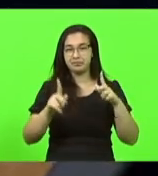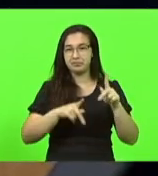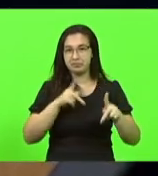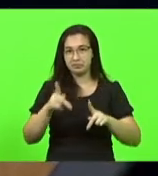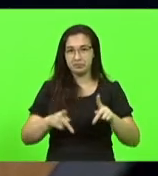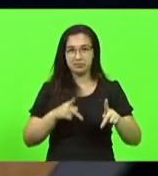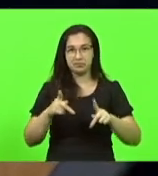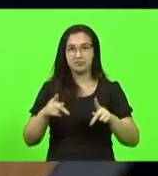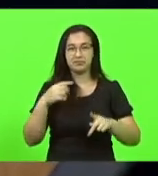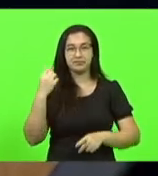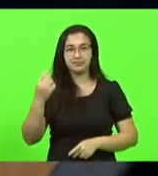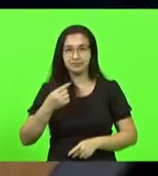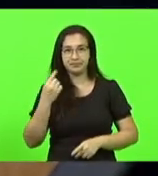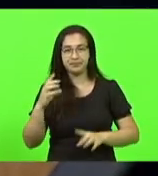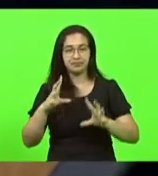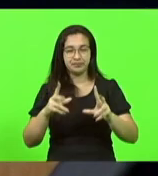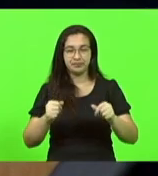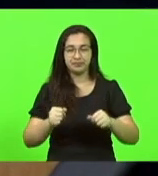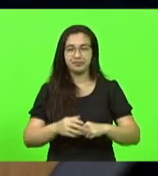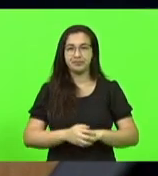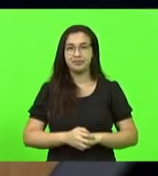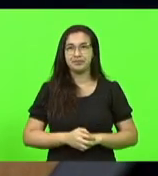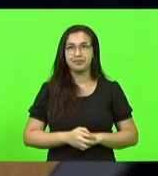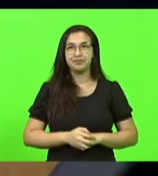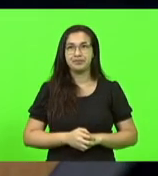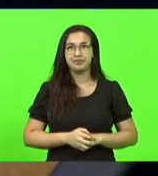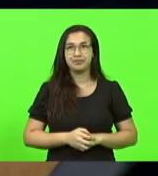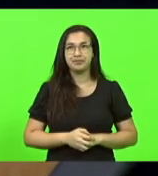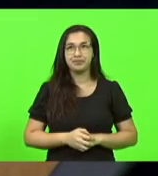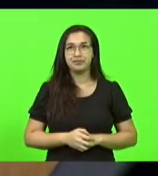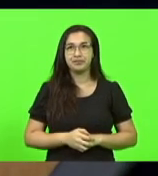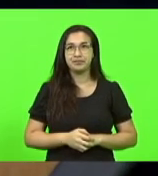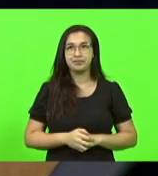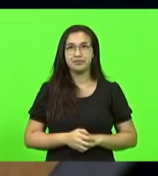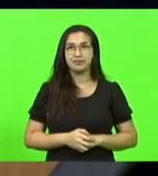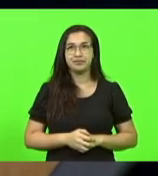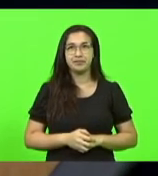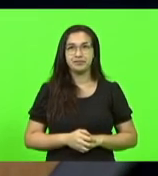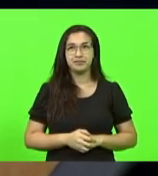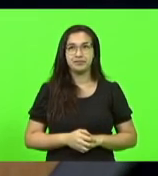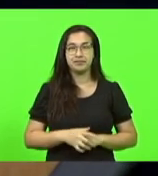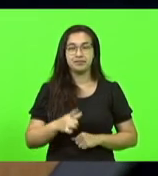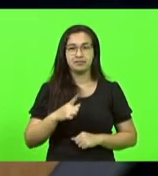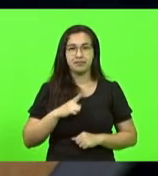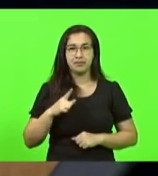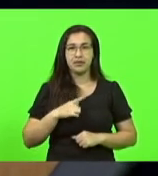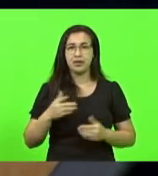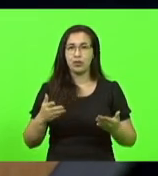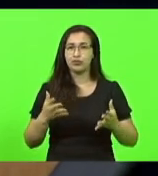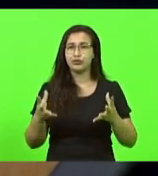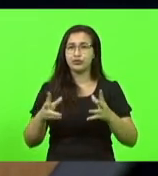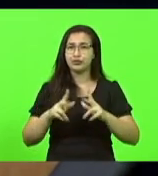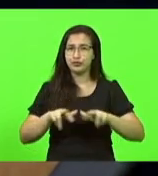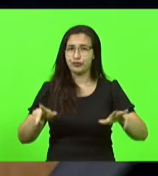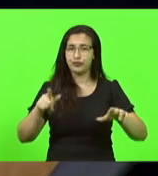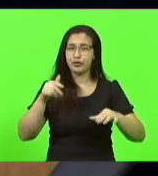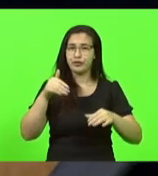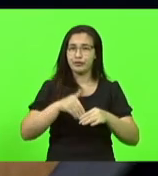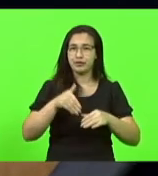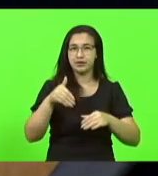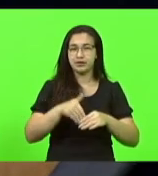acompanham esta sessão. Nós temos diversas votações ainda, ainda mais estamos